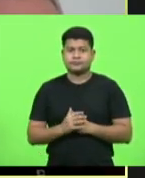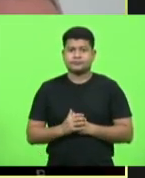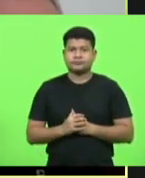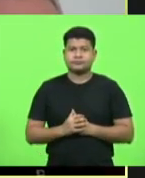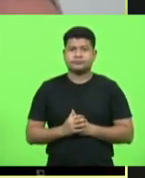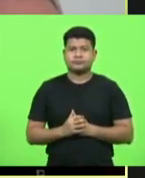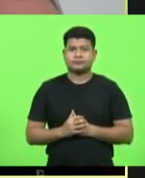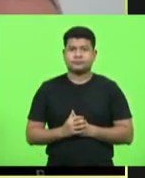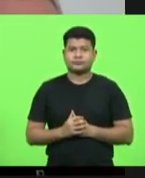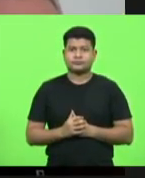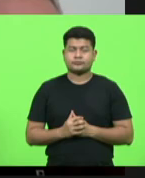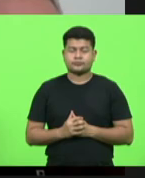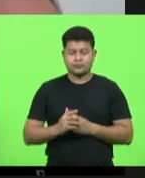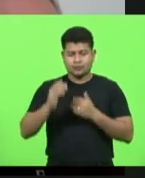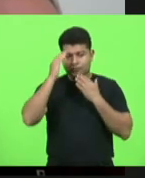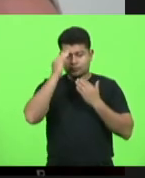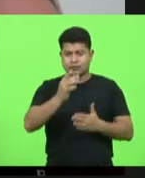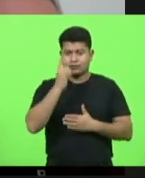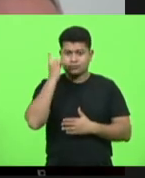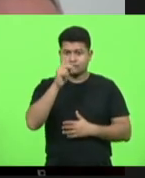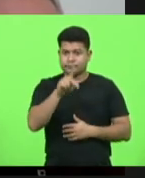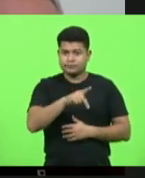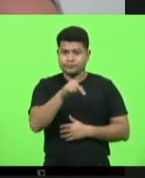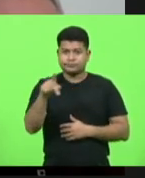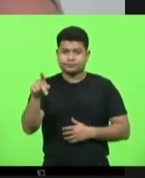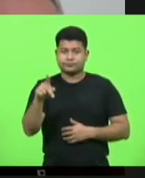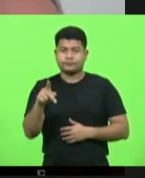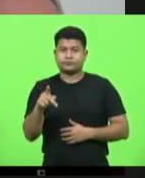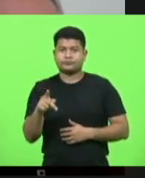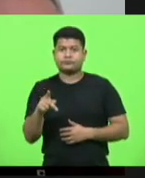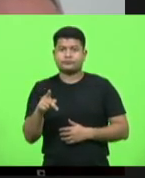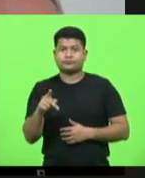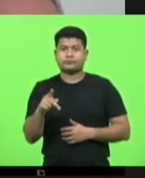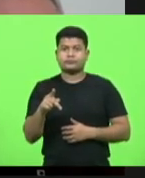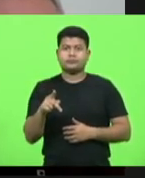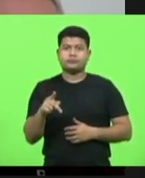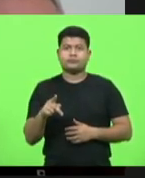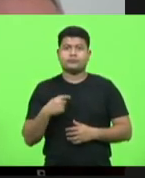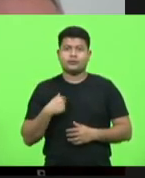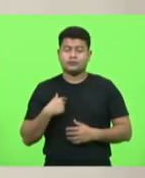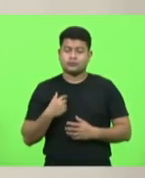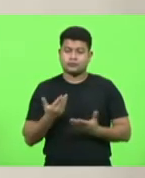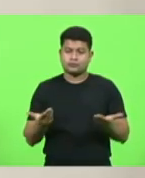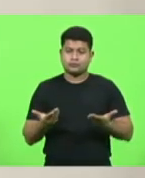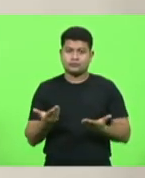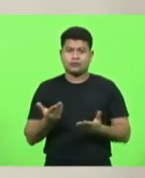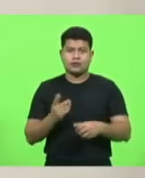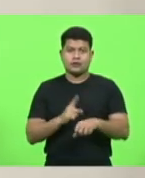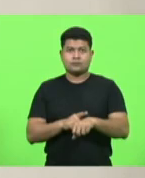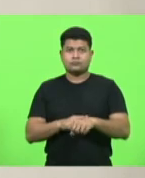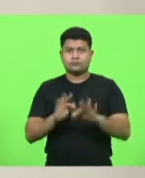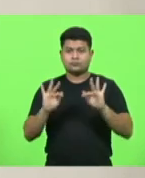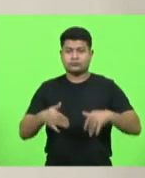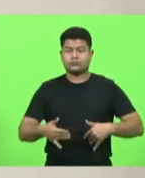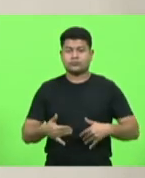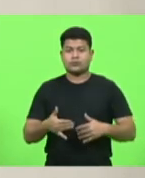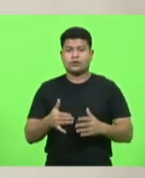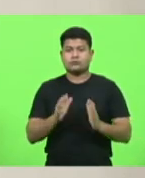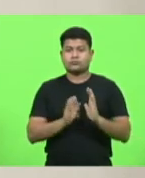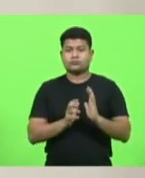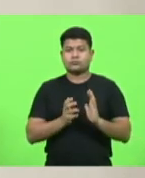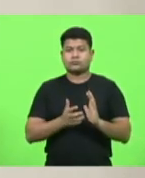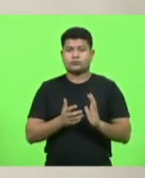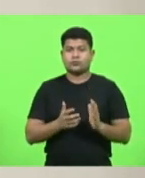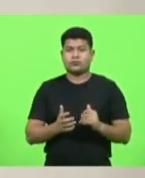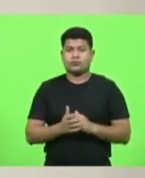pois não obrigado deputado haja visto a finalização do horário destinado aos partidos